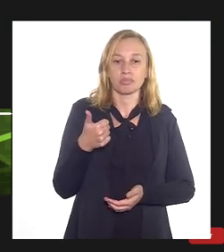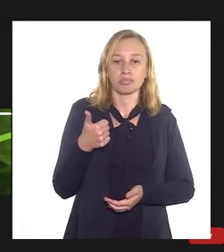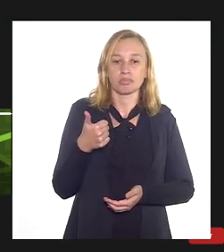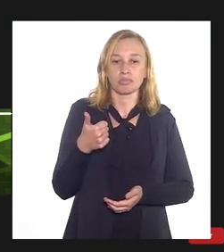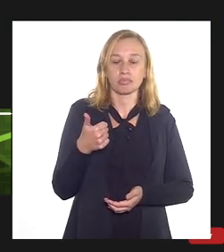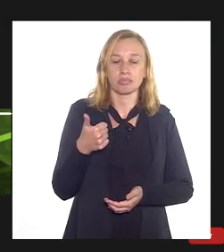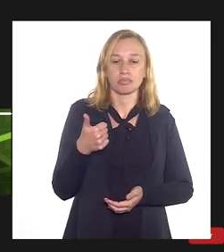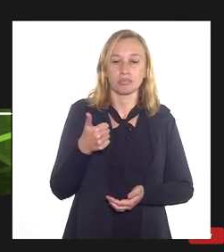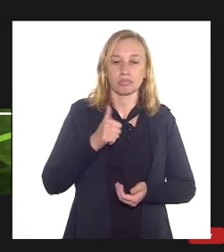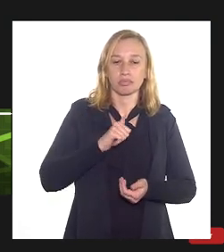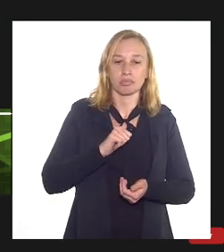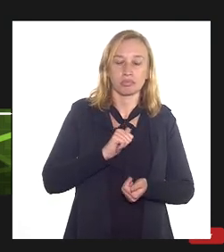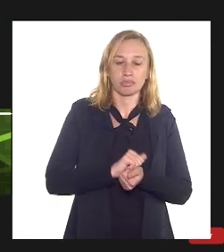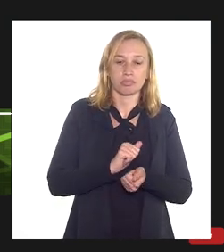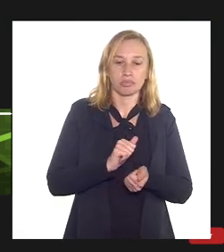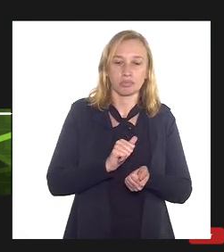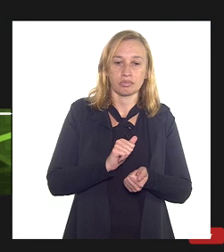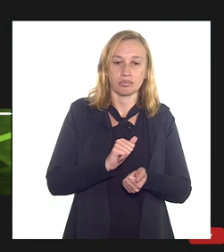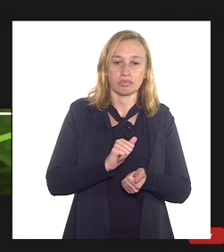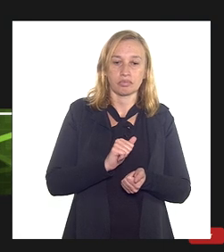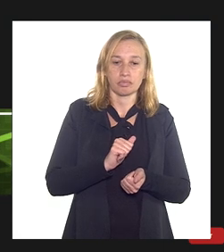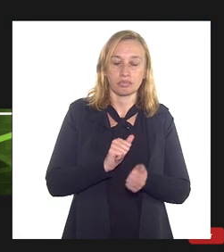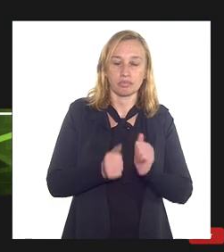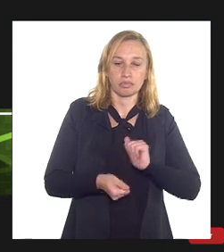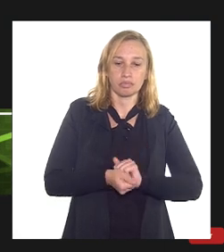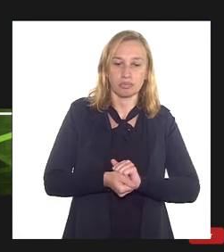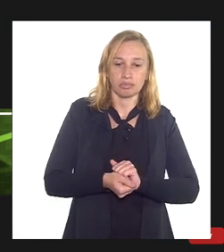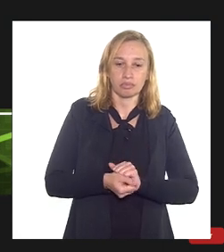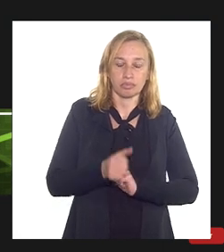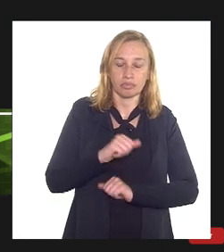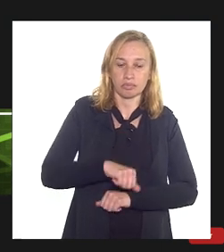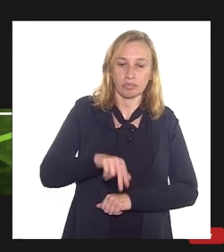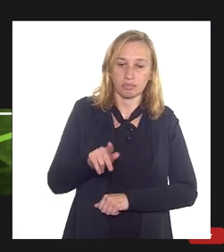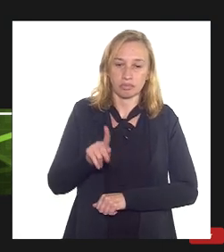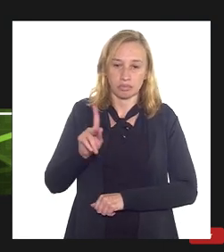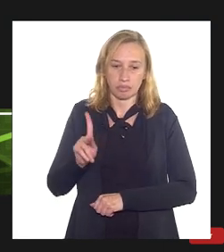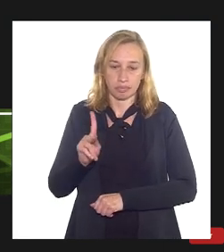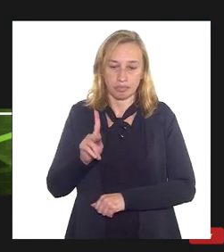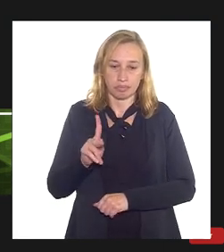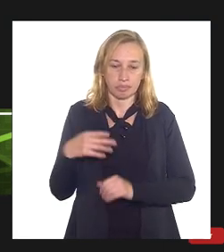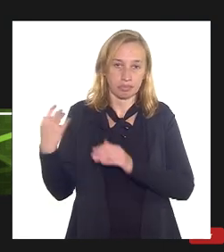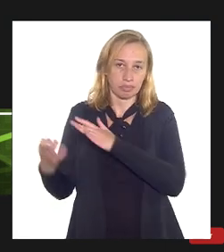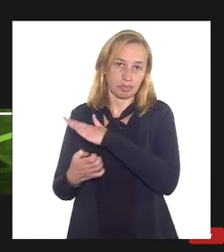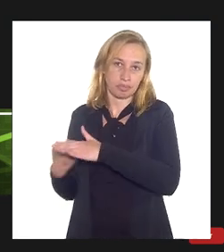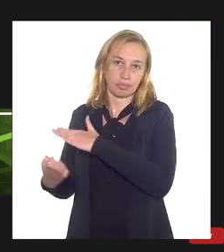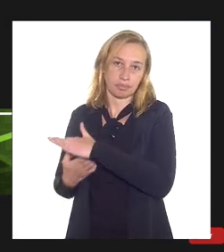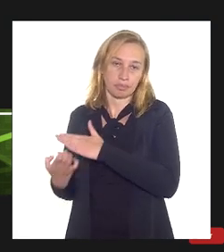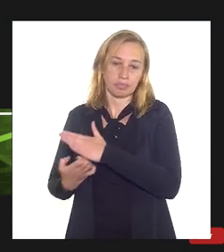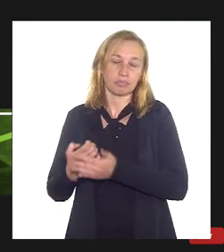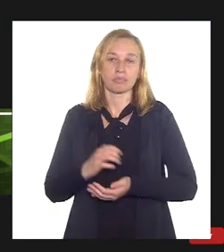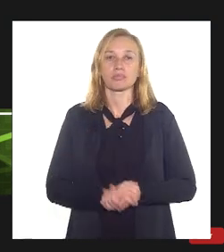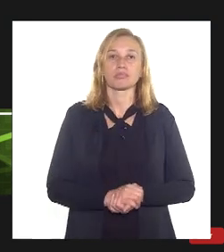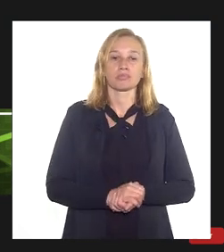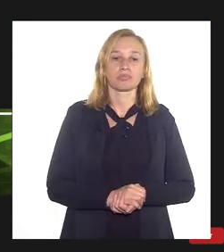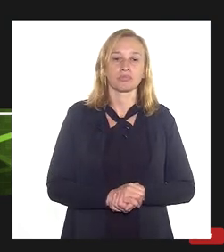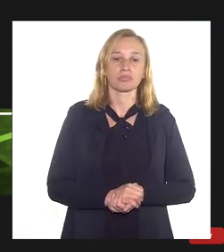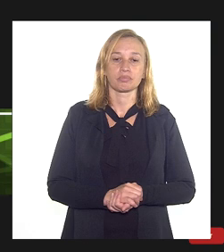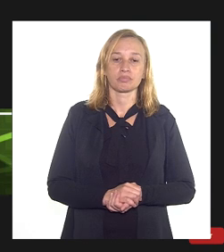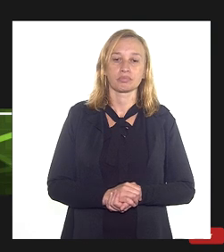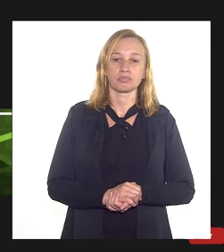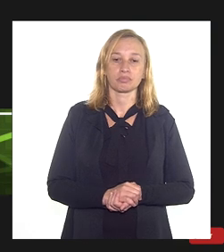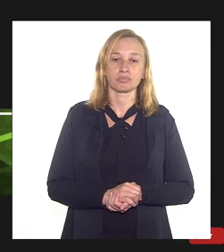verdade adotado pela INP quanto aos valores provisionados pela concessionária sedente aí